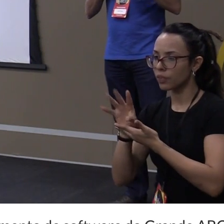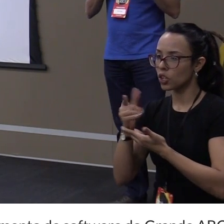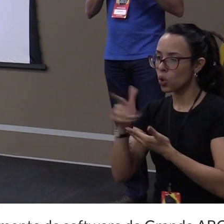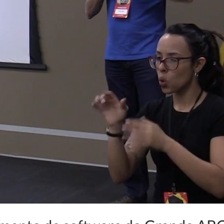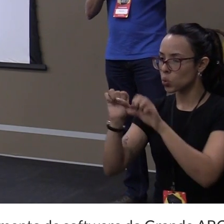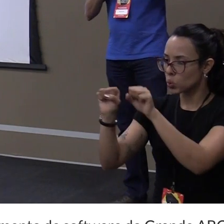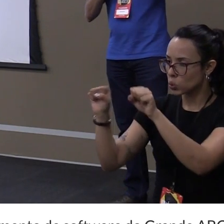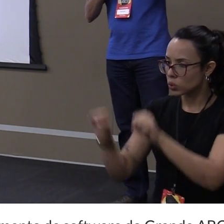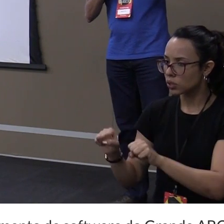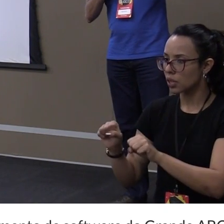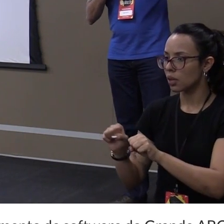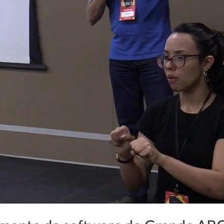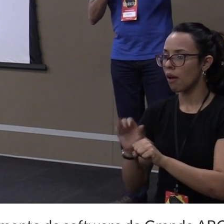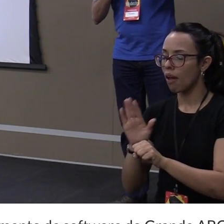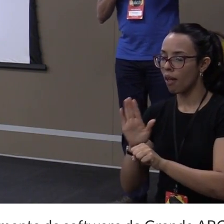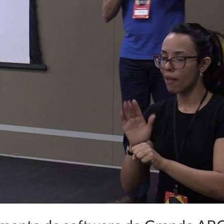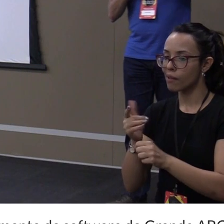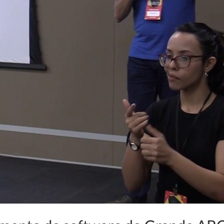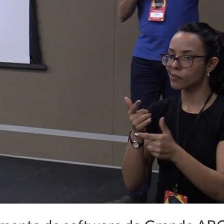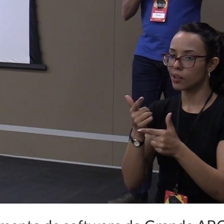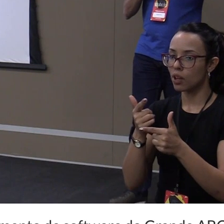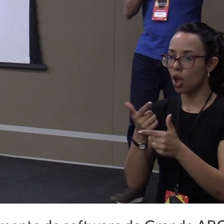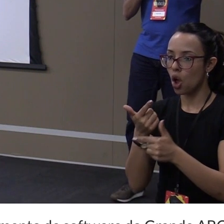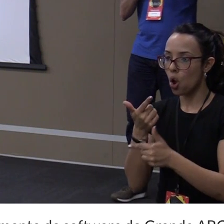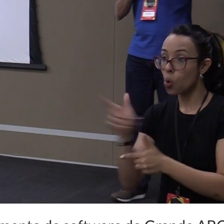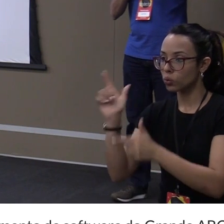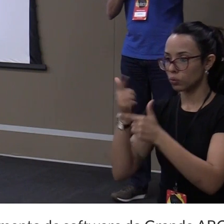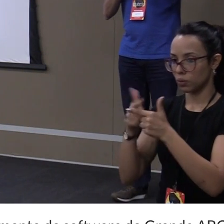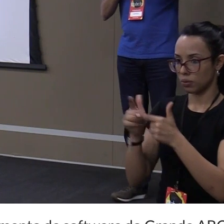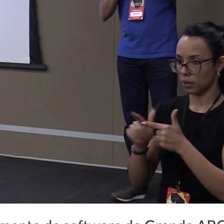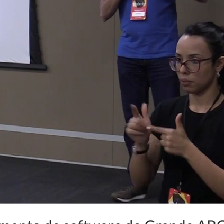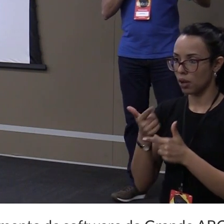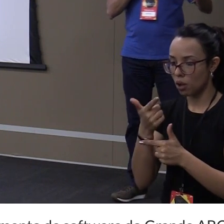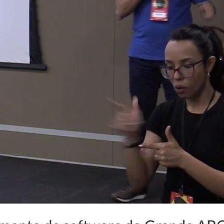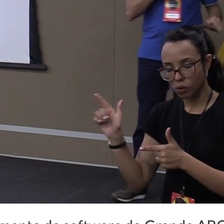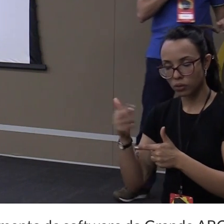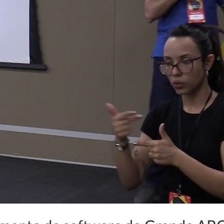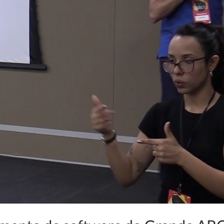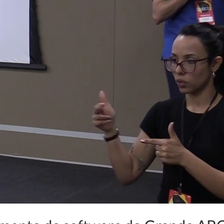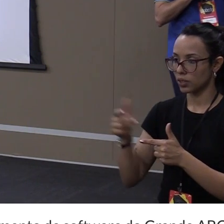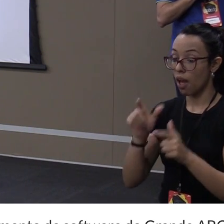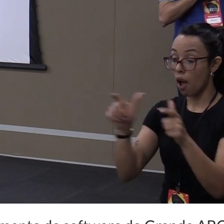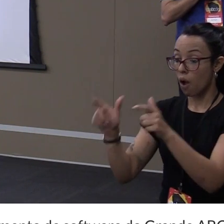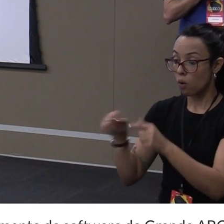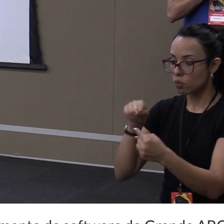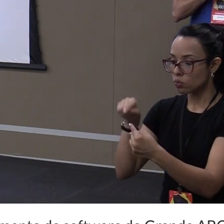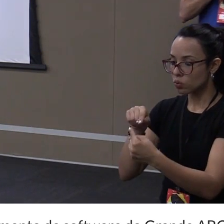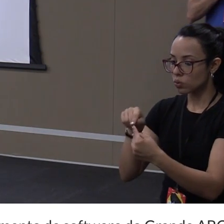aí é problema da sua próxima aplicação, de onde você vai utilizar esses dados.